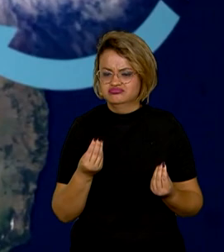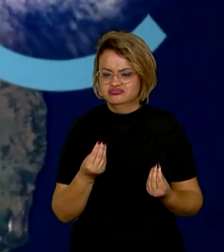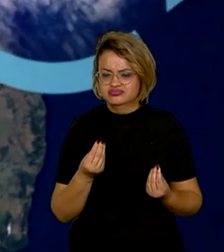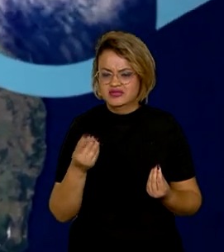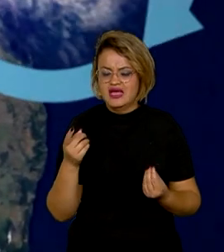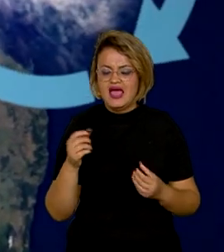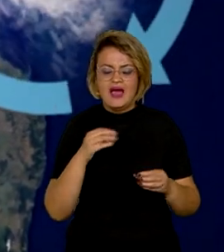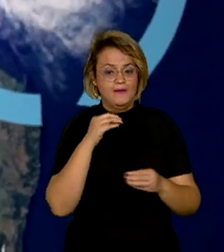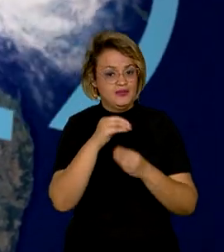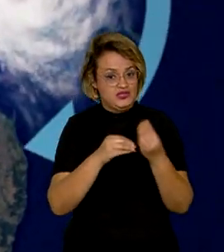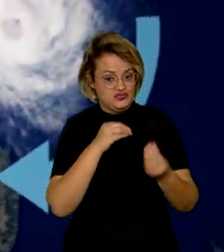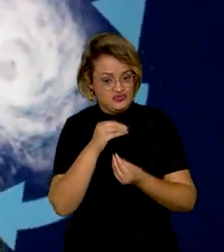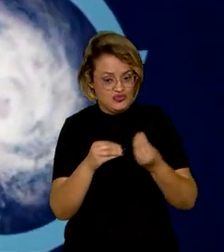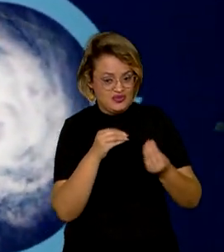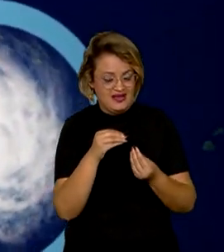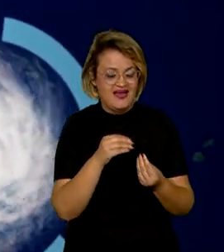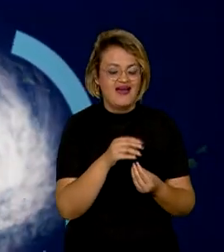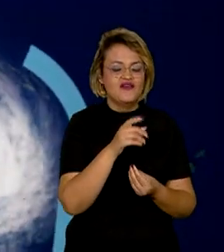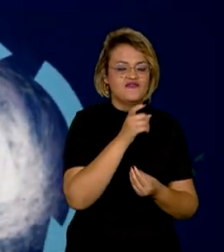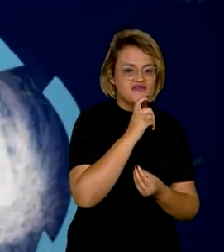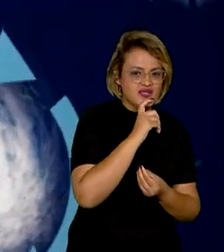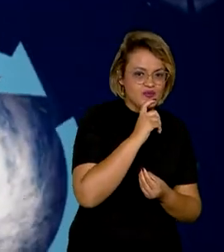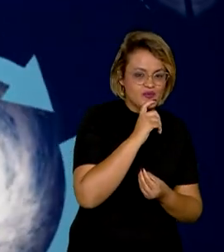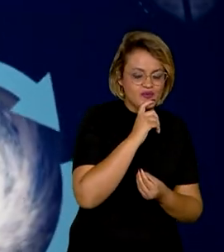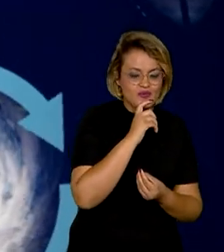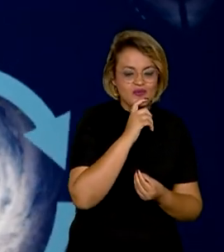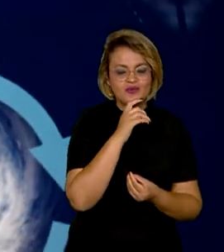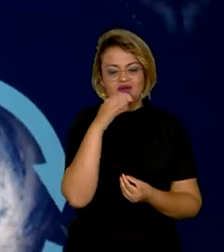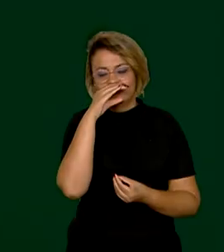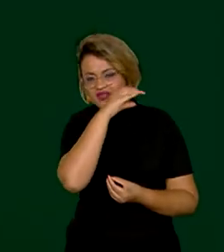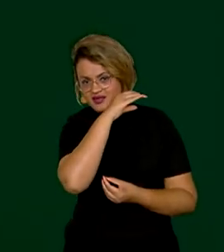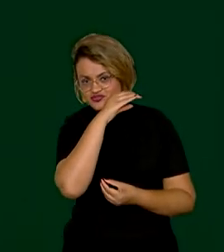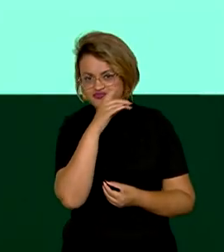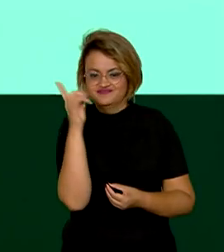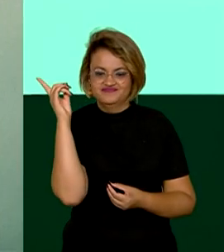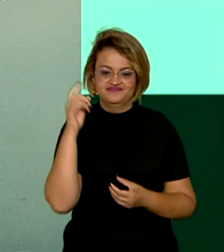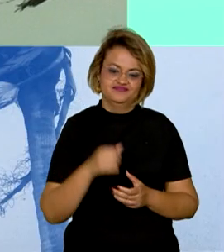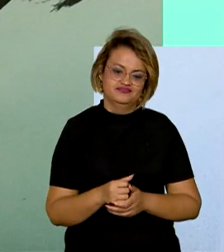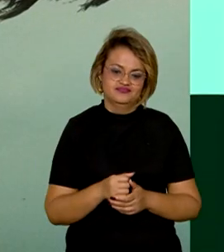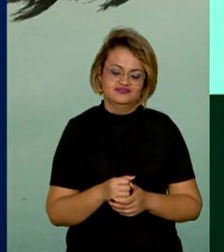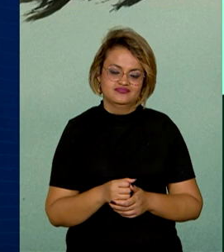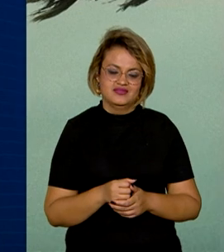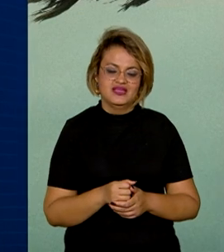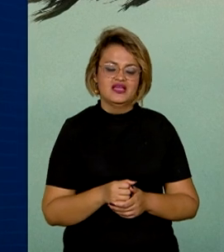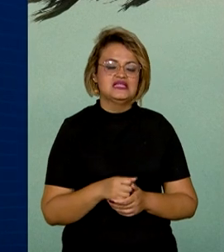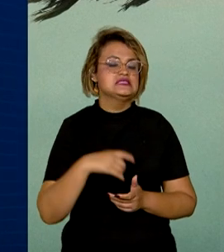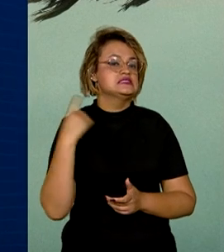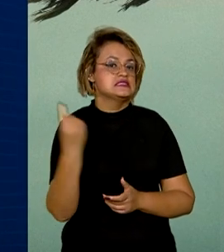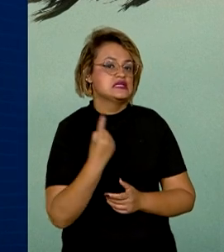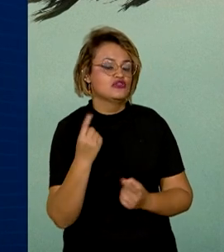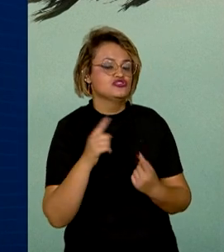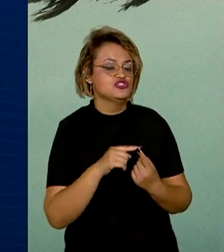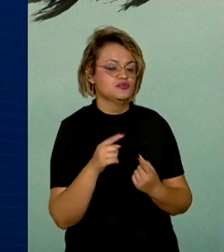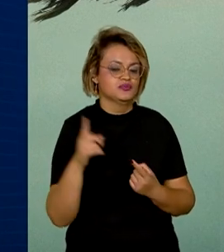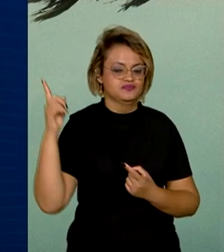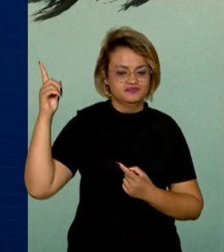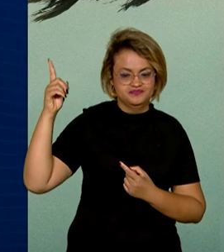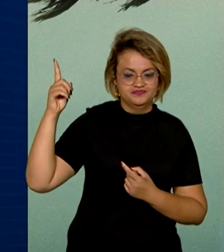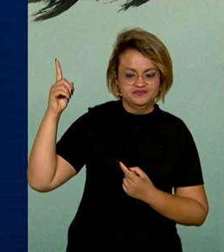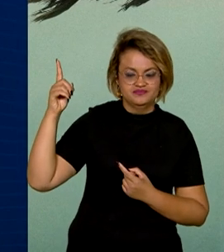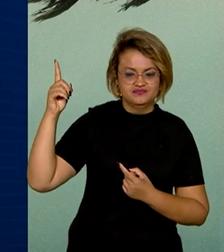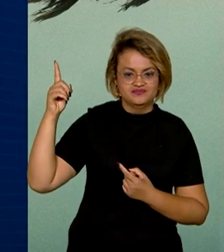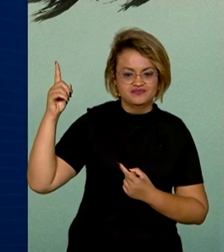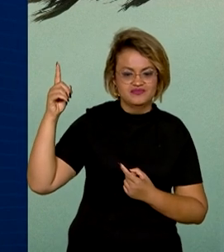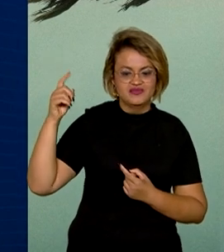contraste entre uma massa de ar fria e uma massa de ar quente. São três tipos. O tropical, também